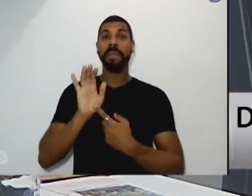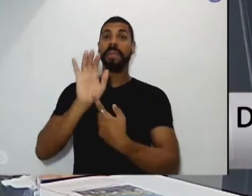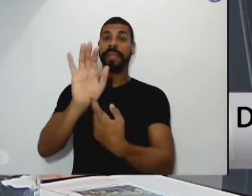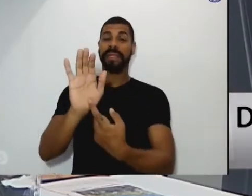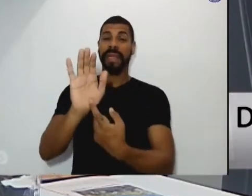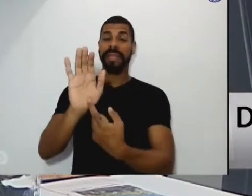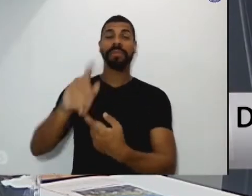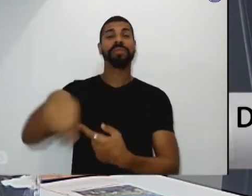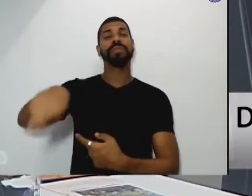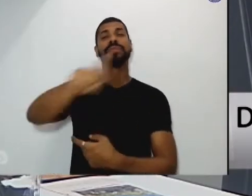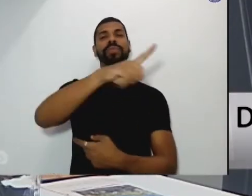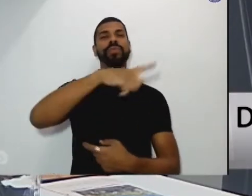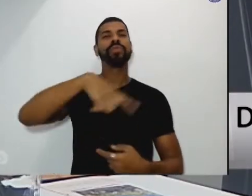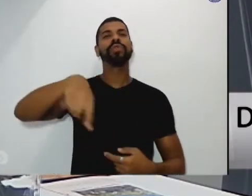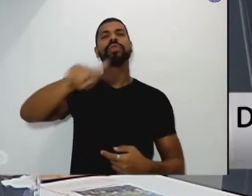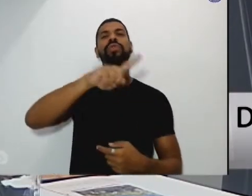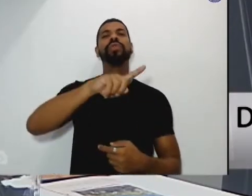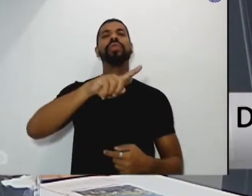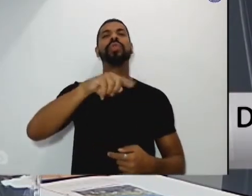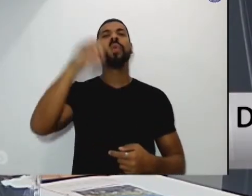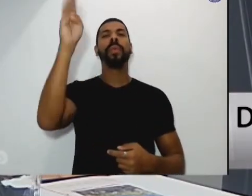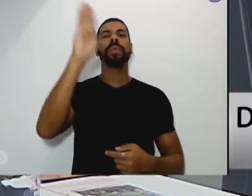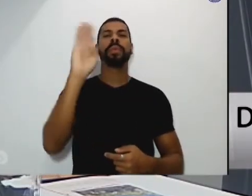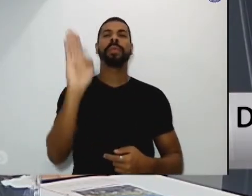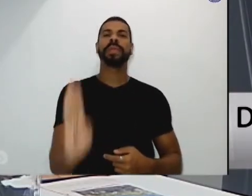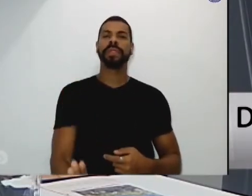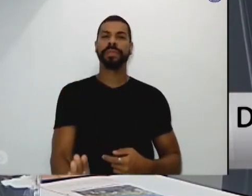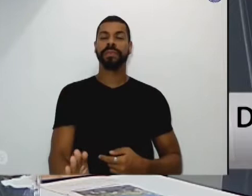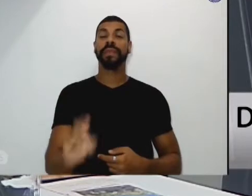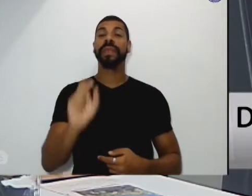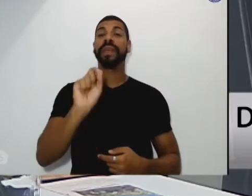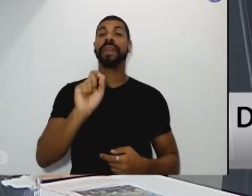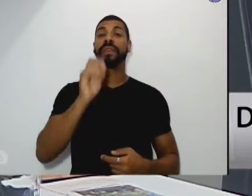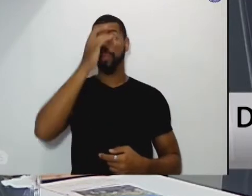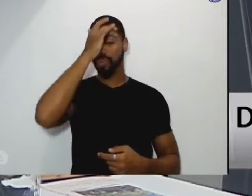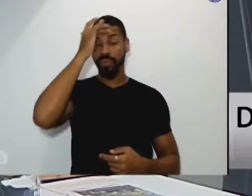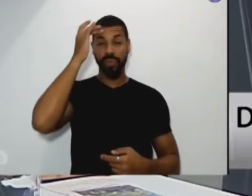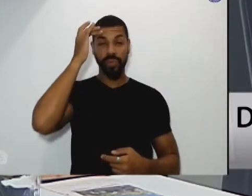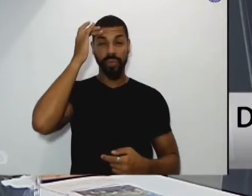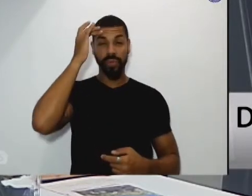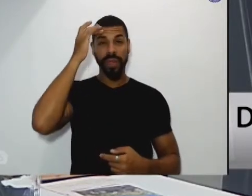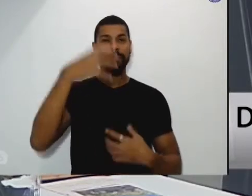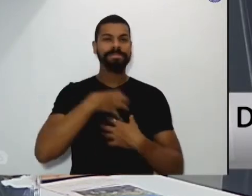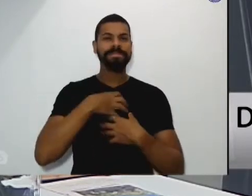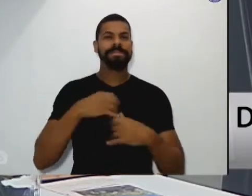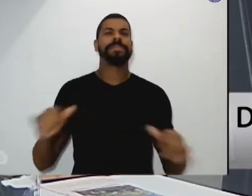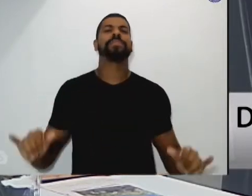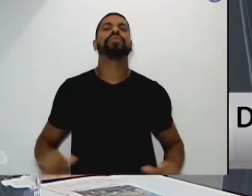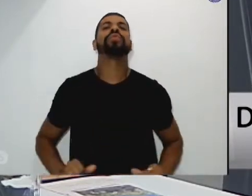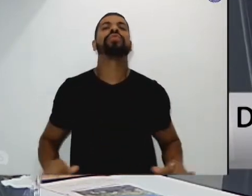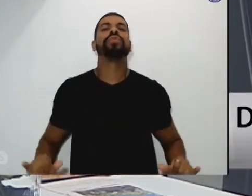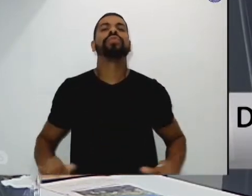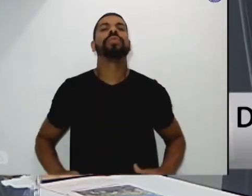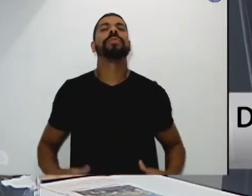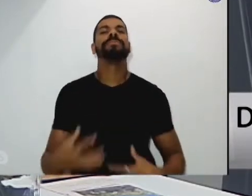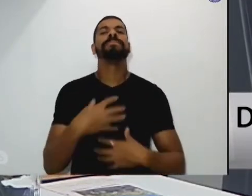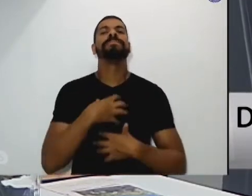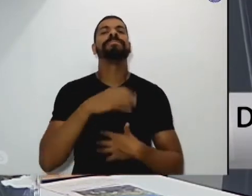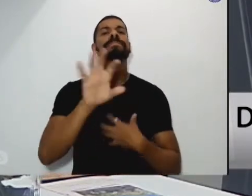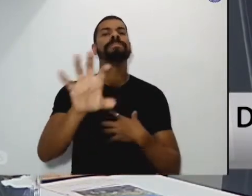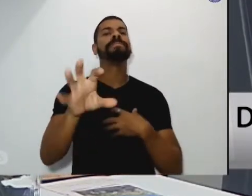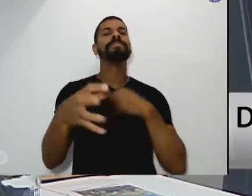Brasil como modelo para todos os que veem a dor do próximo sentem compaixão e cuidam,